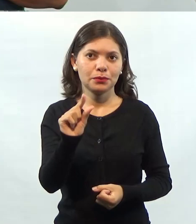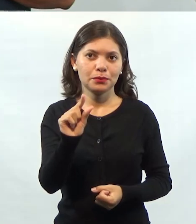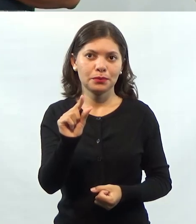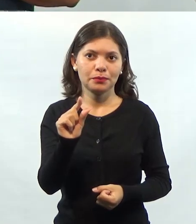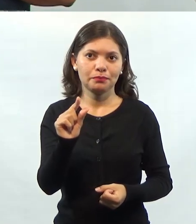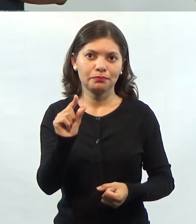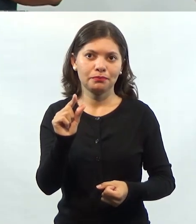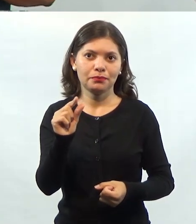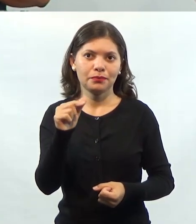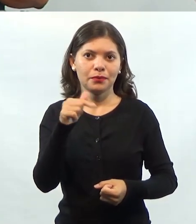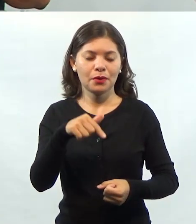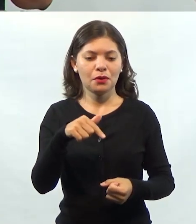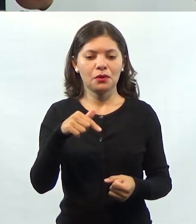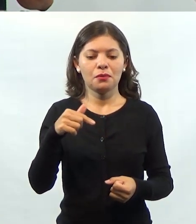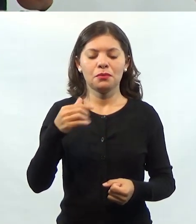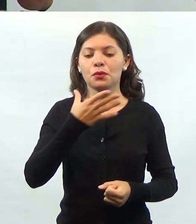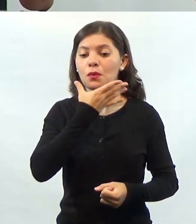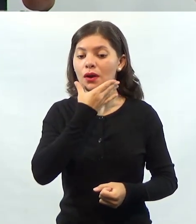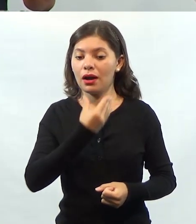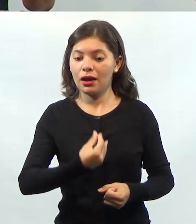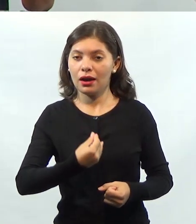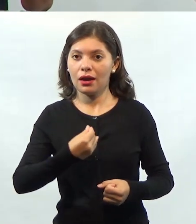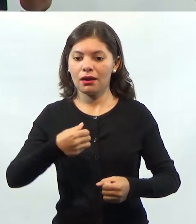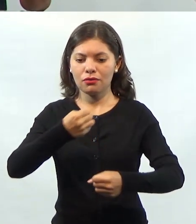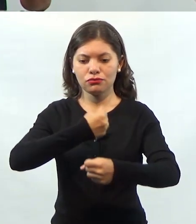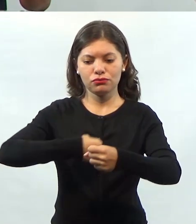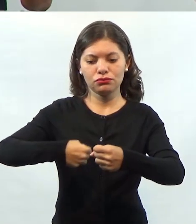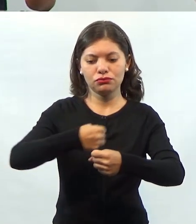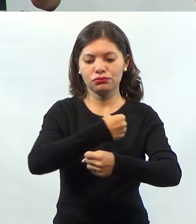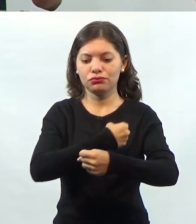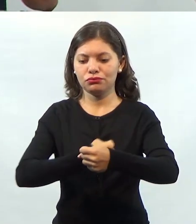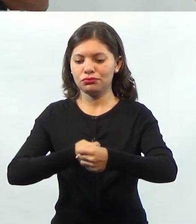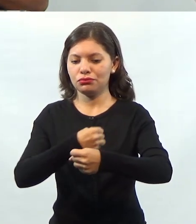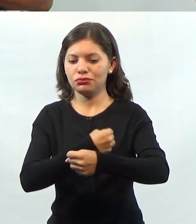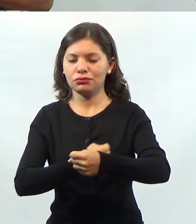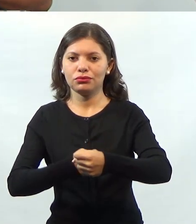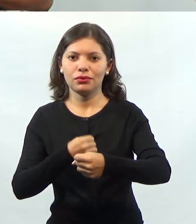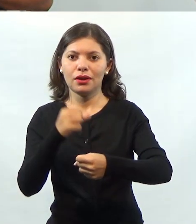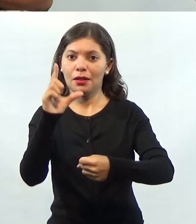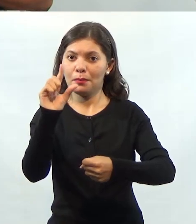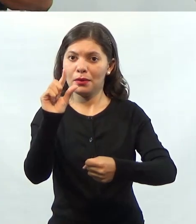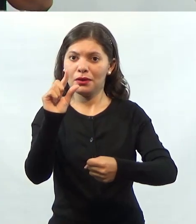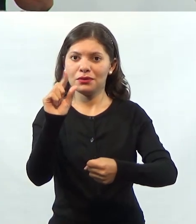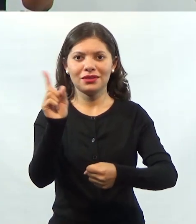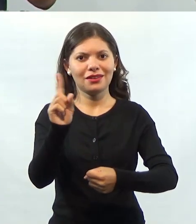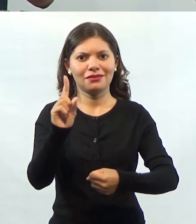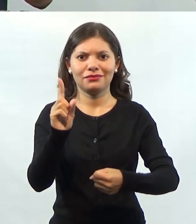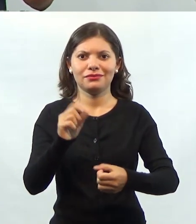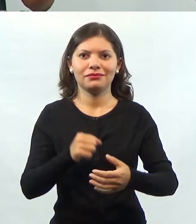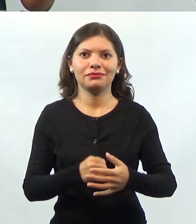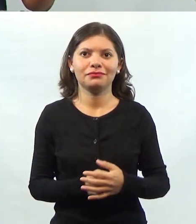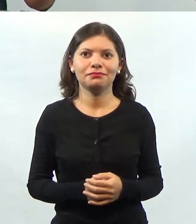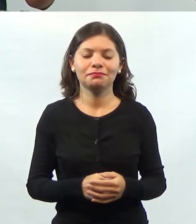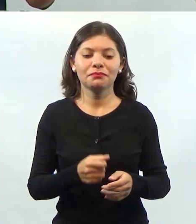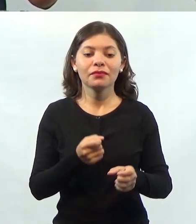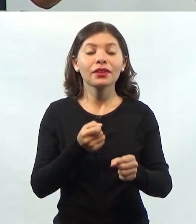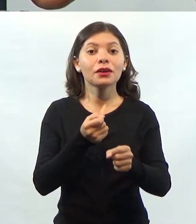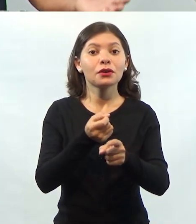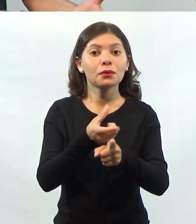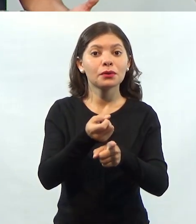uma porção de batata? Não. O cara que está na cozinha vai continuar recebendo o mesmo salário dele. E o aluguel?